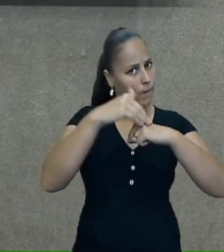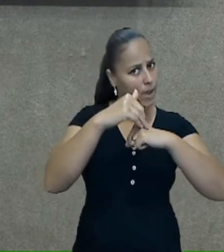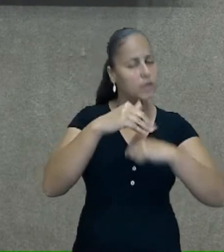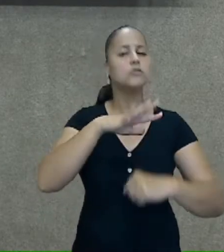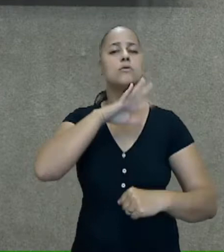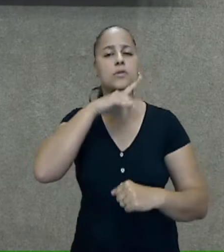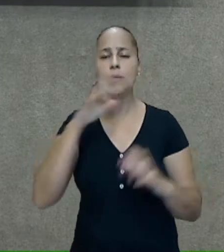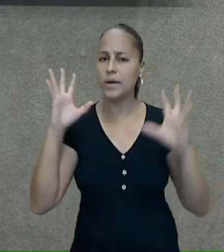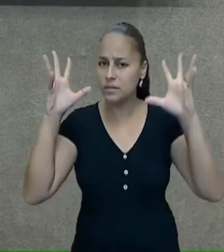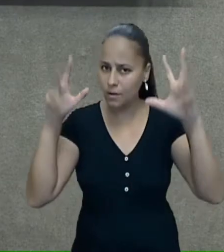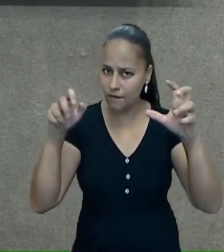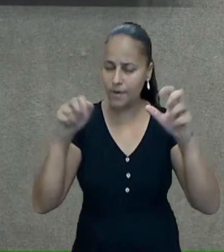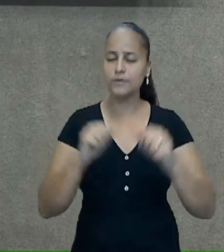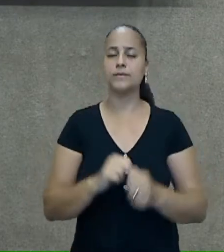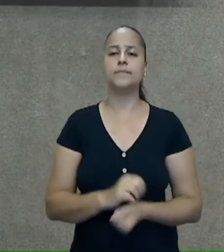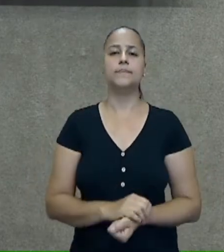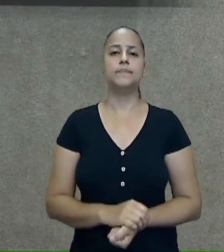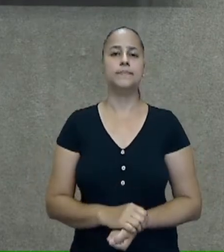e o doméstico.